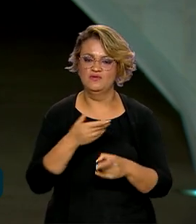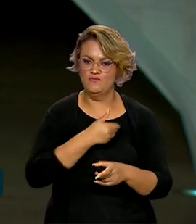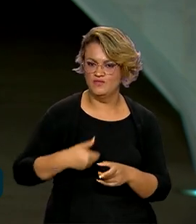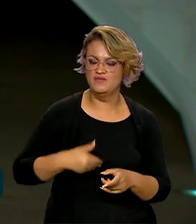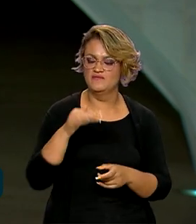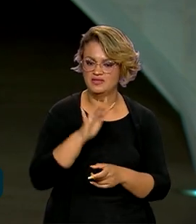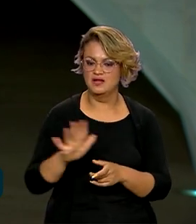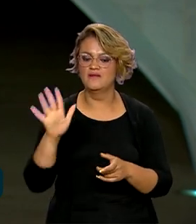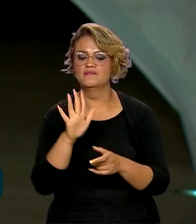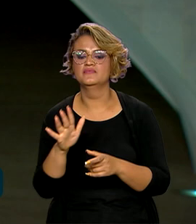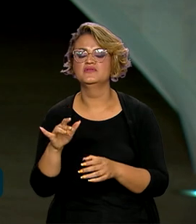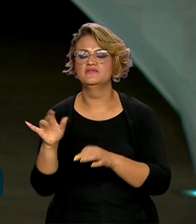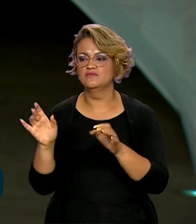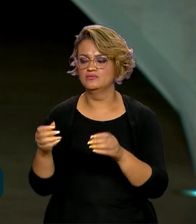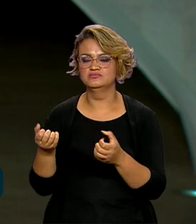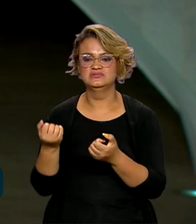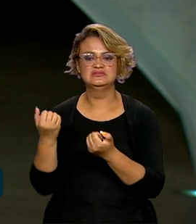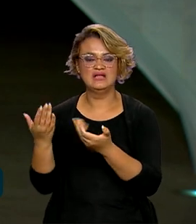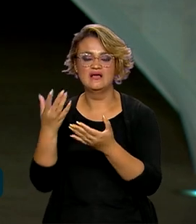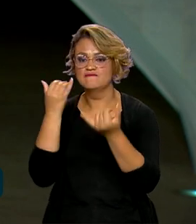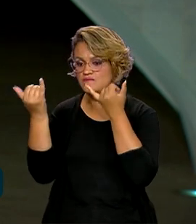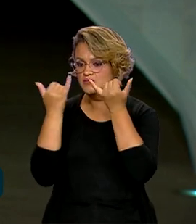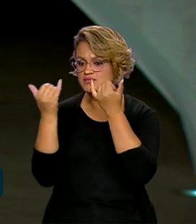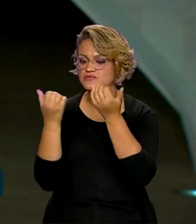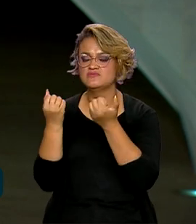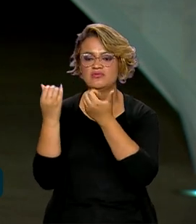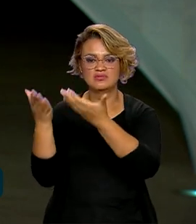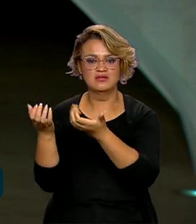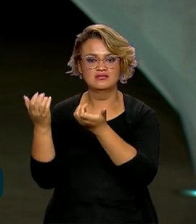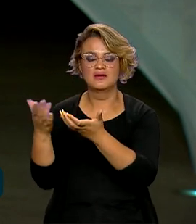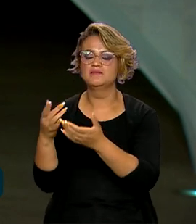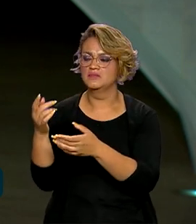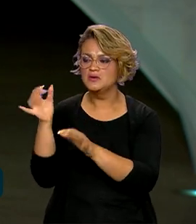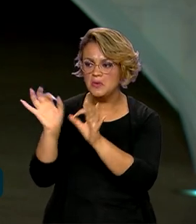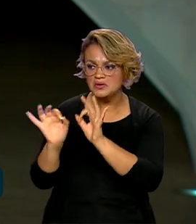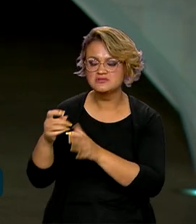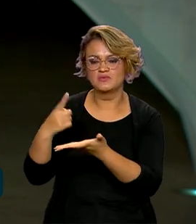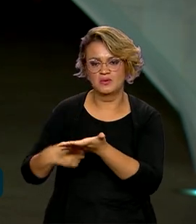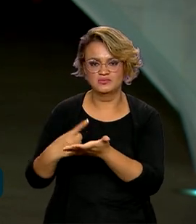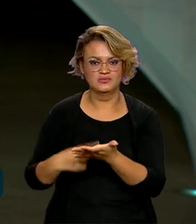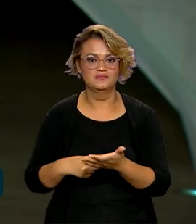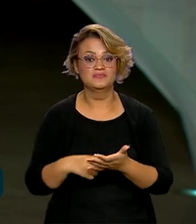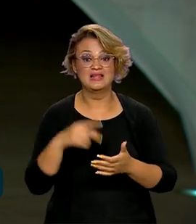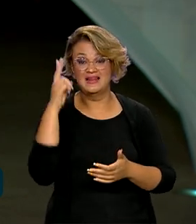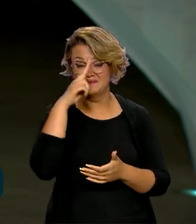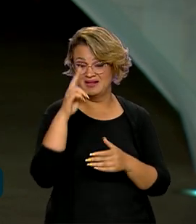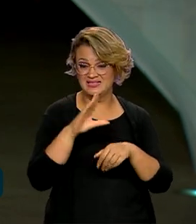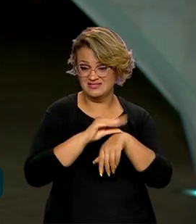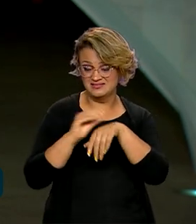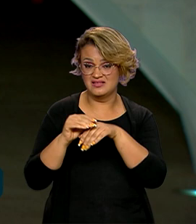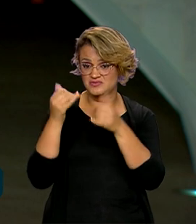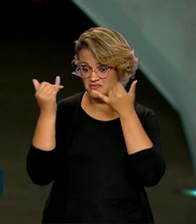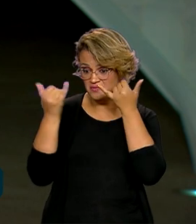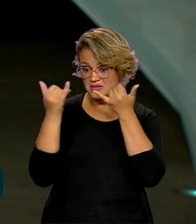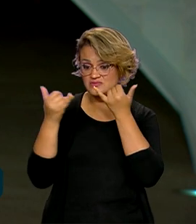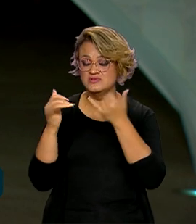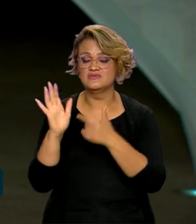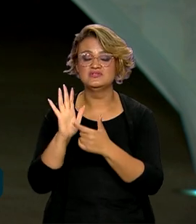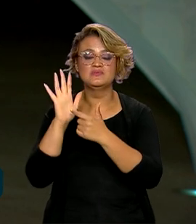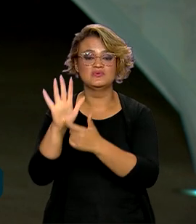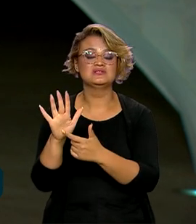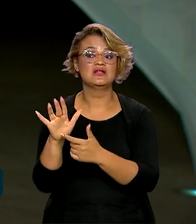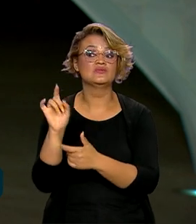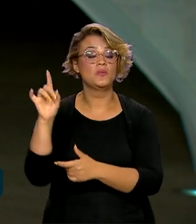federal e vão fornecer dados para o acordo. É importante falar que esses dados só serão compartilhados